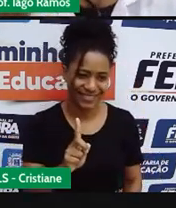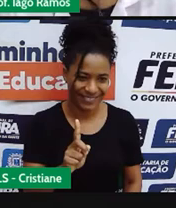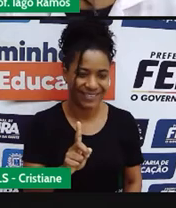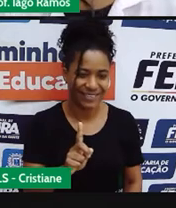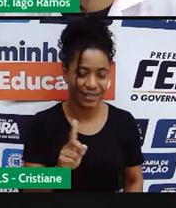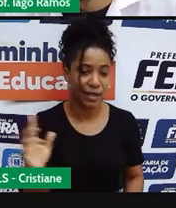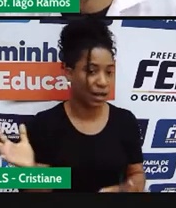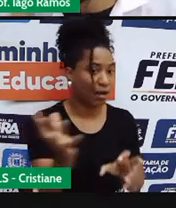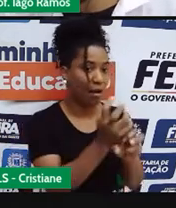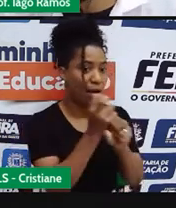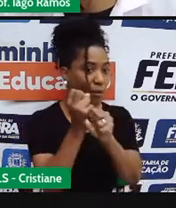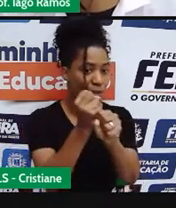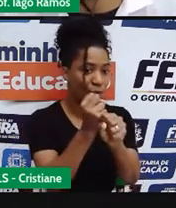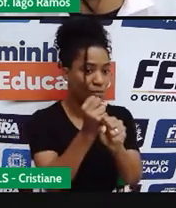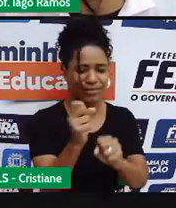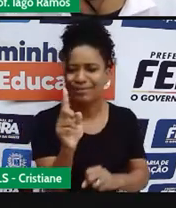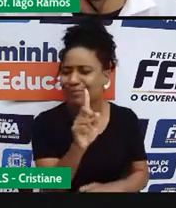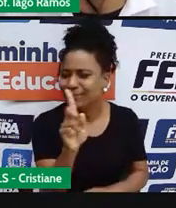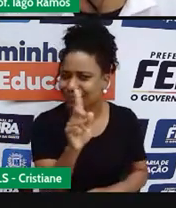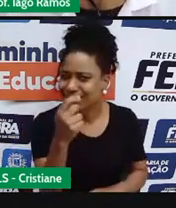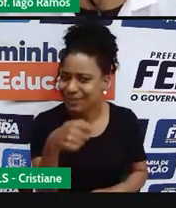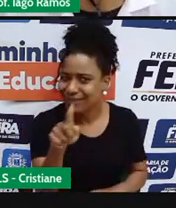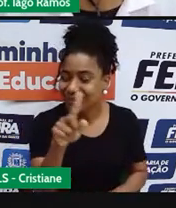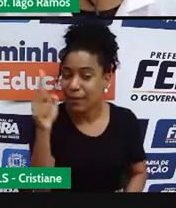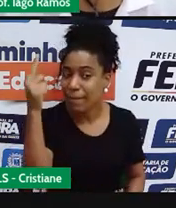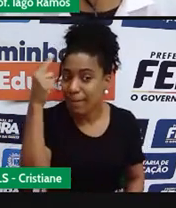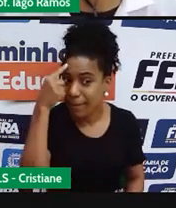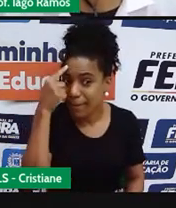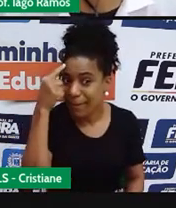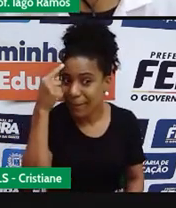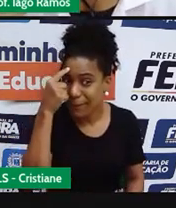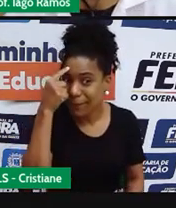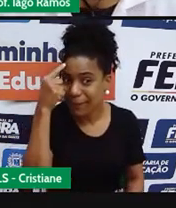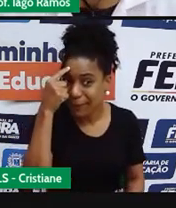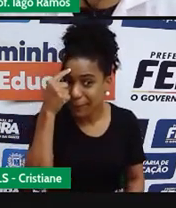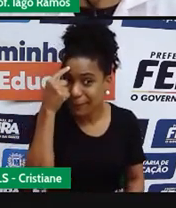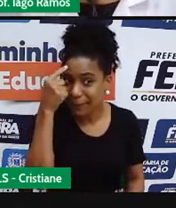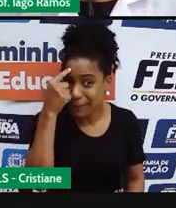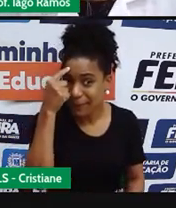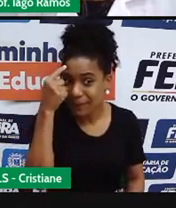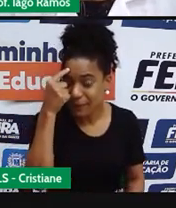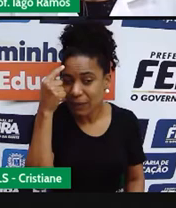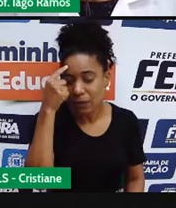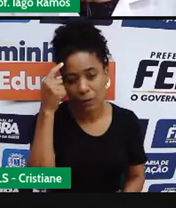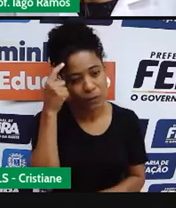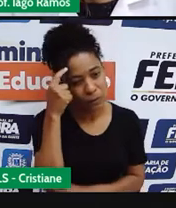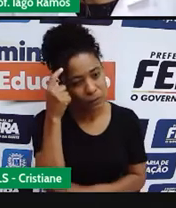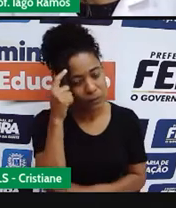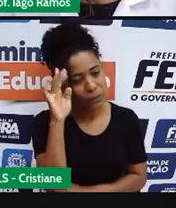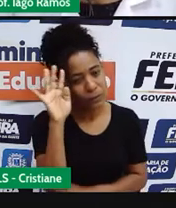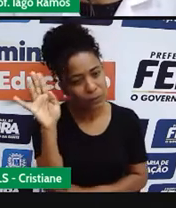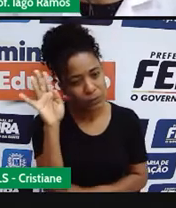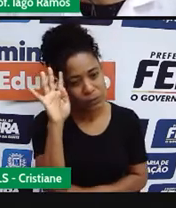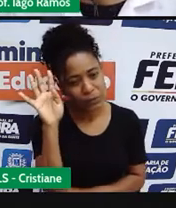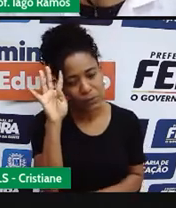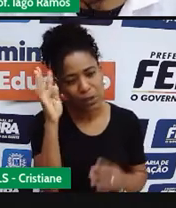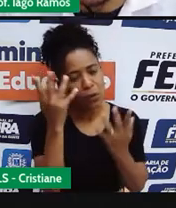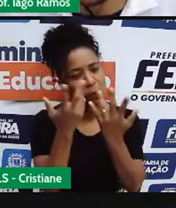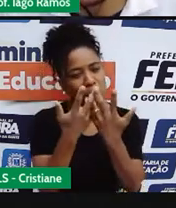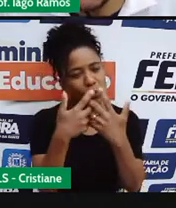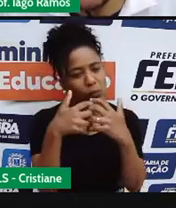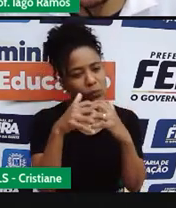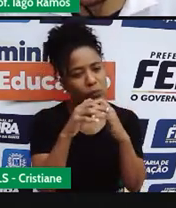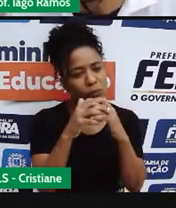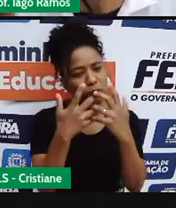com fazer cálculo, é isso que eu quero dizer, tá? A gente vai se preocupar em construir um raciocínio,